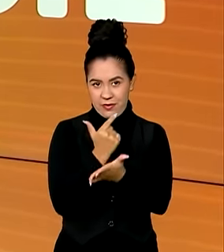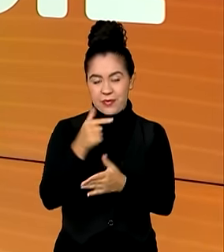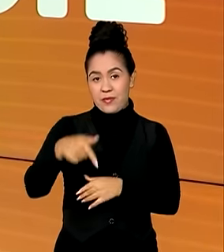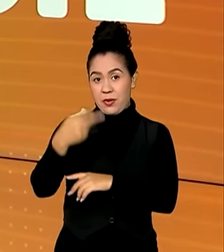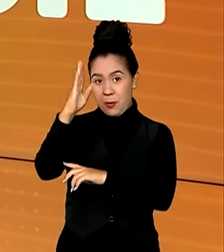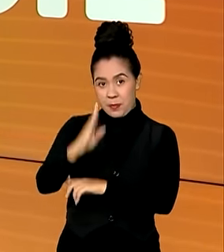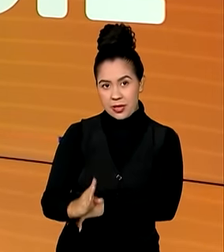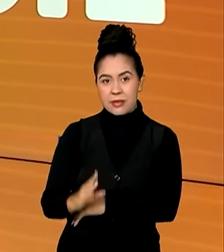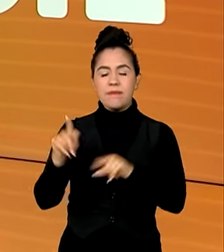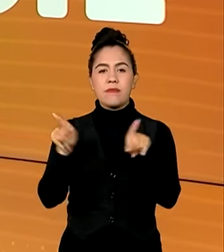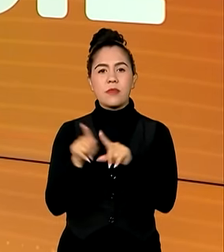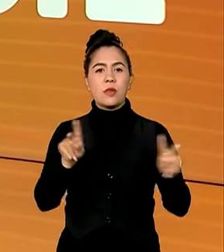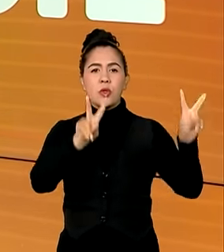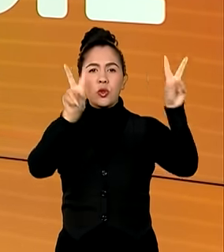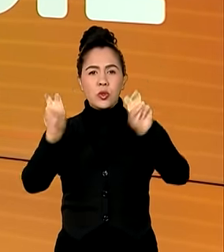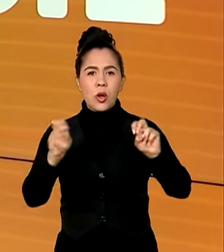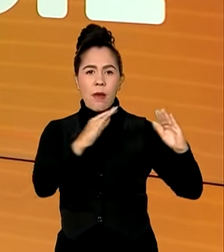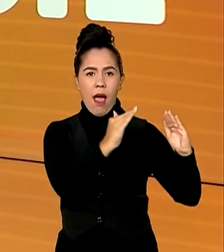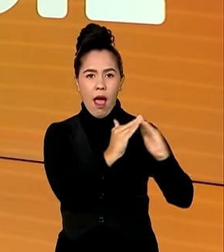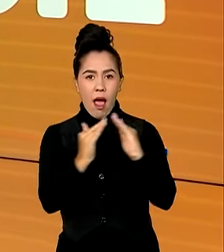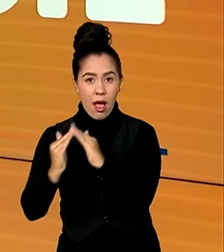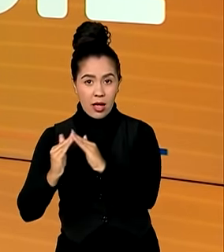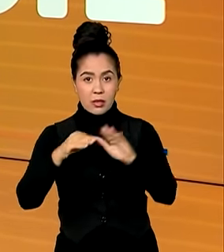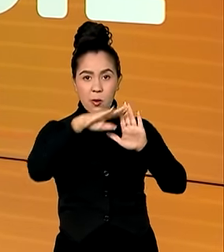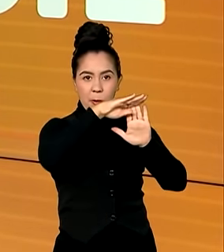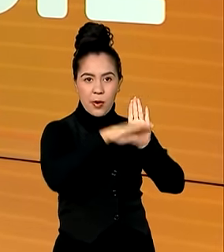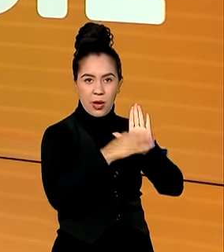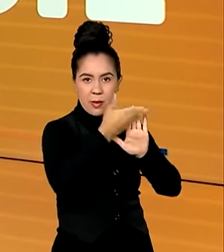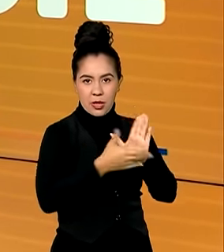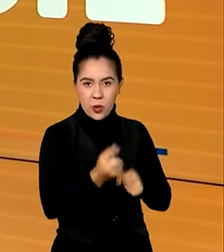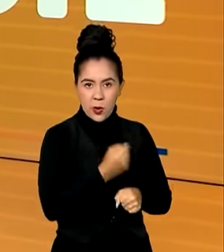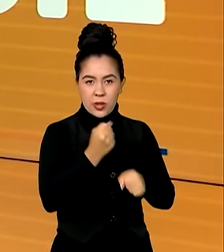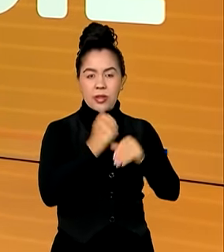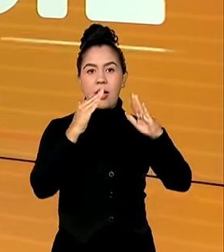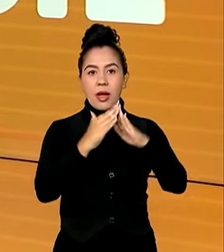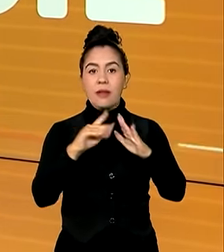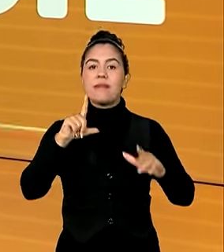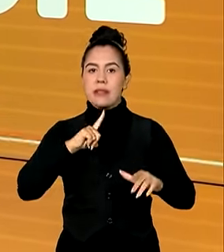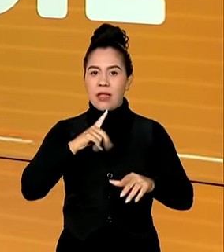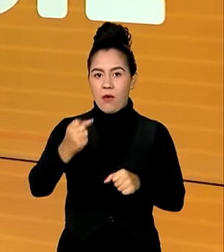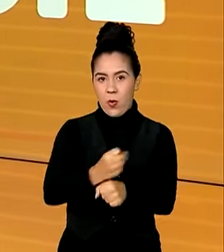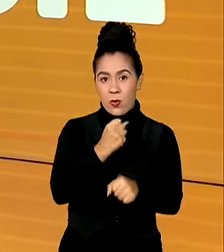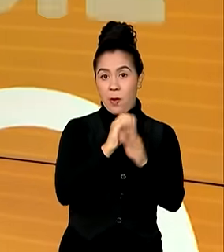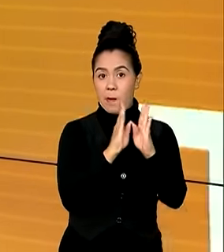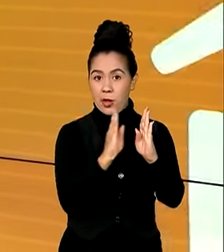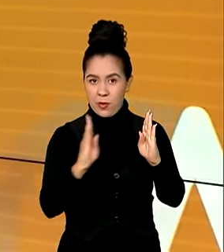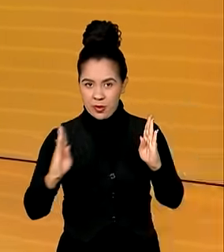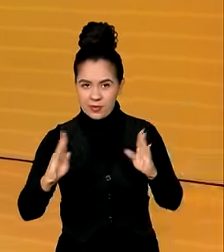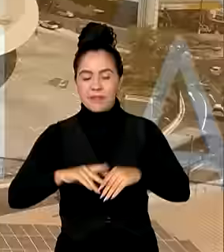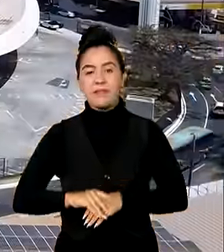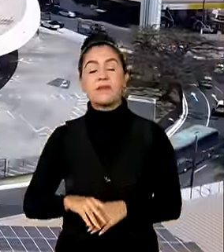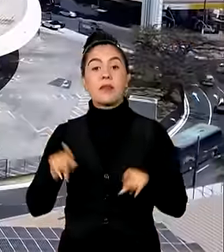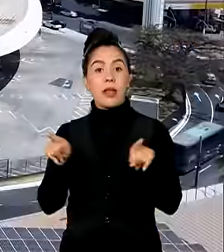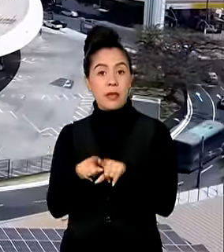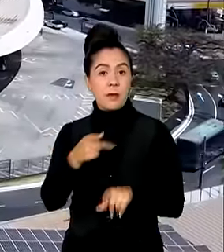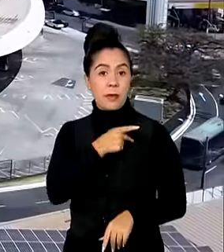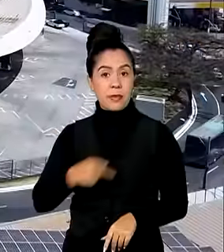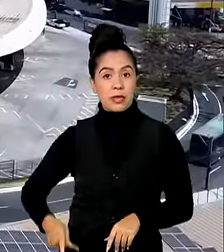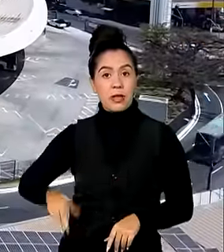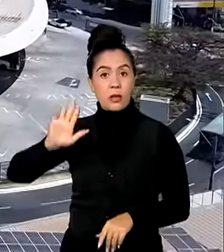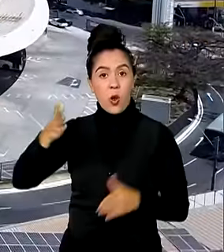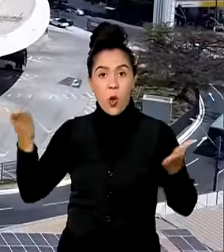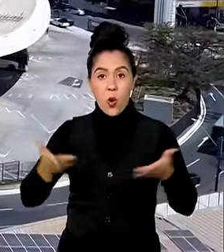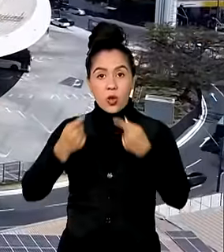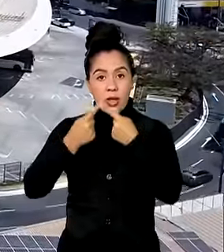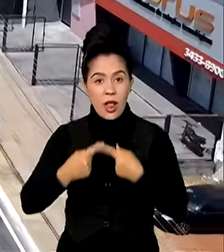Todos os novos conjuntos habitacionais do Minha Casa Minha Vida contarão com bibliotecas. O presidente Lula inaugura hoje